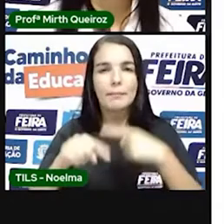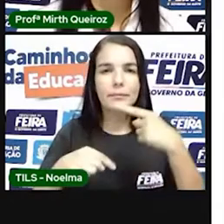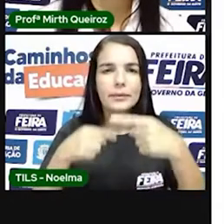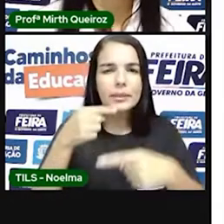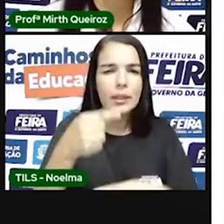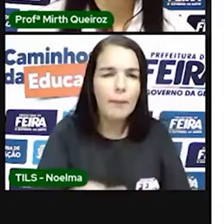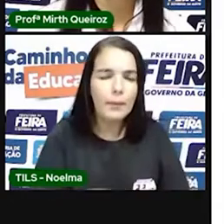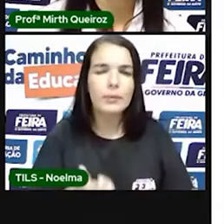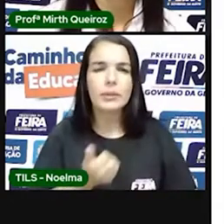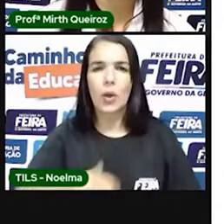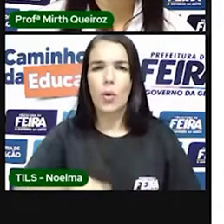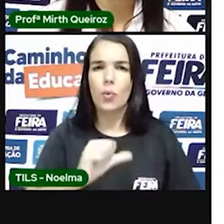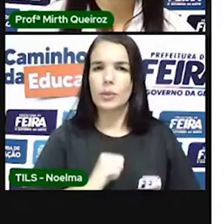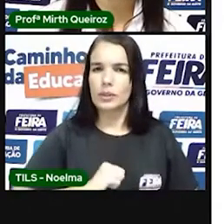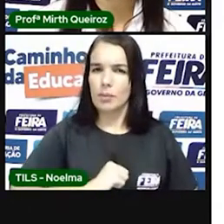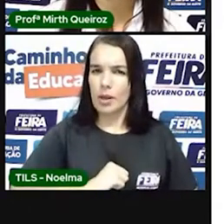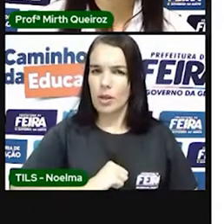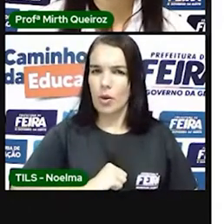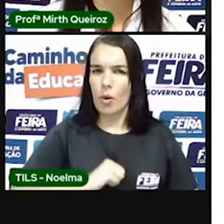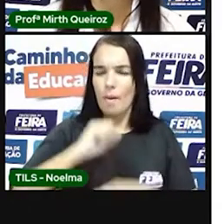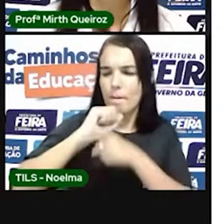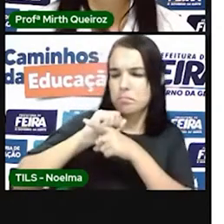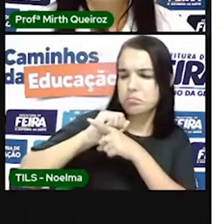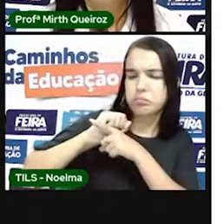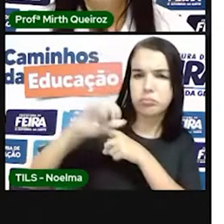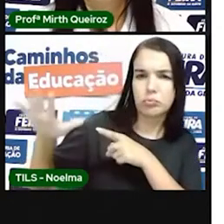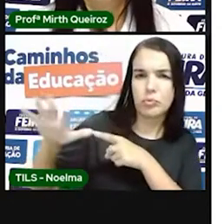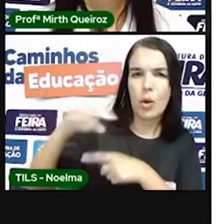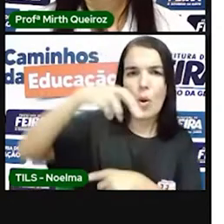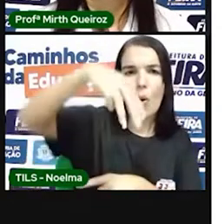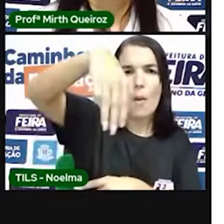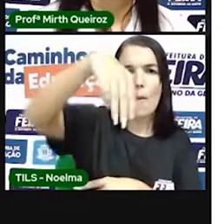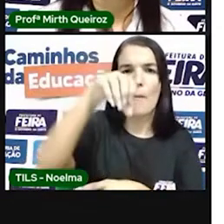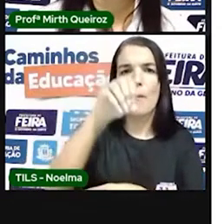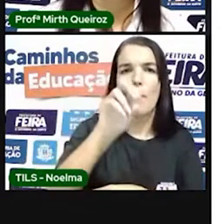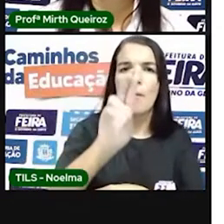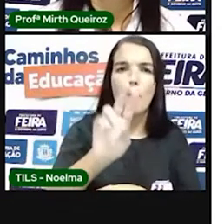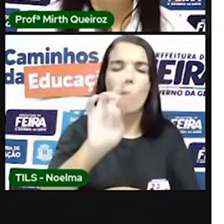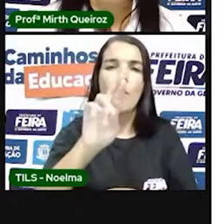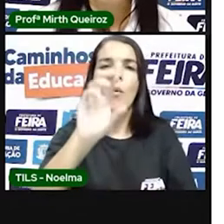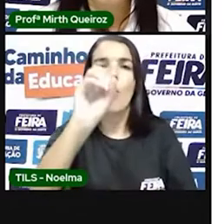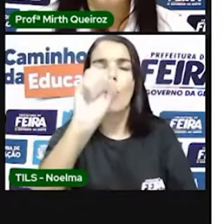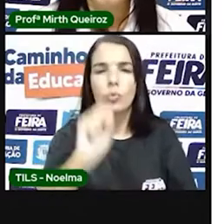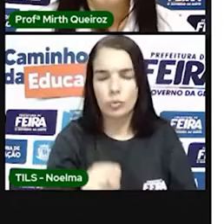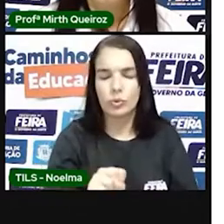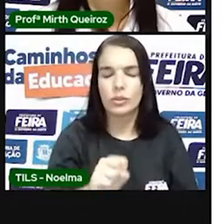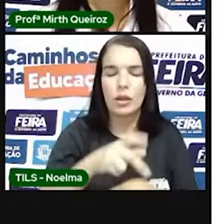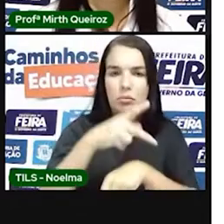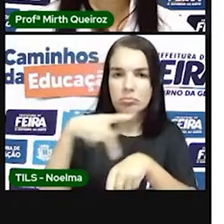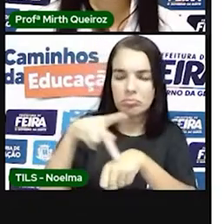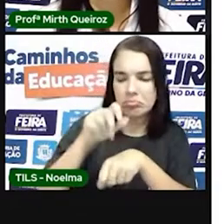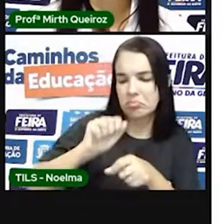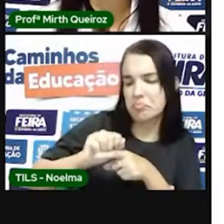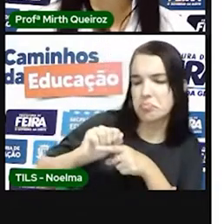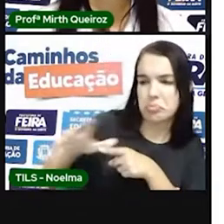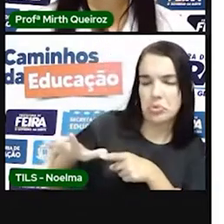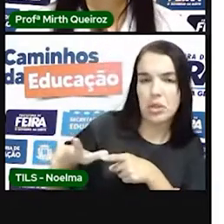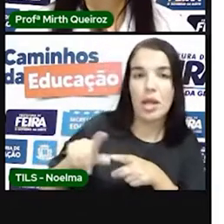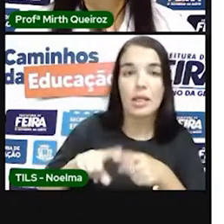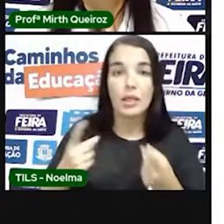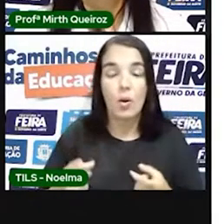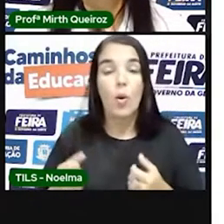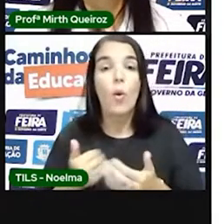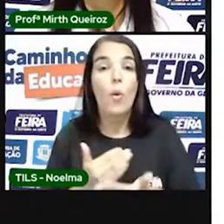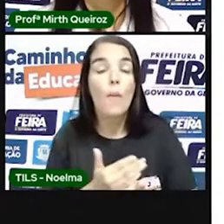Depois que os espanhóis, eles expulsaram os mouros do seu país, eles começaram também,